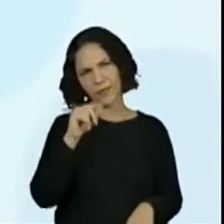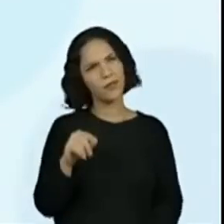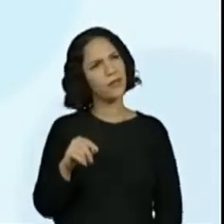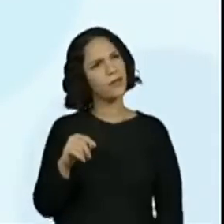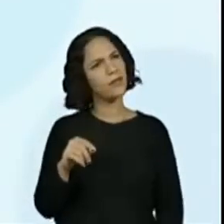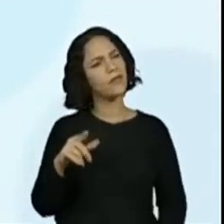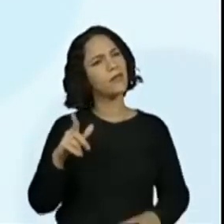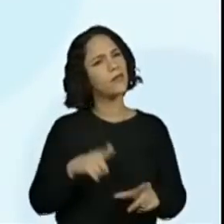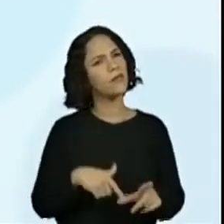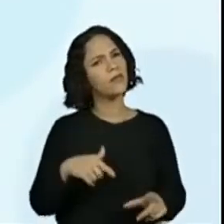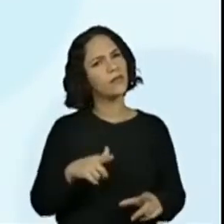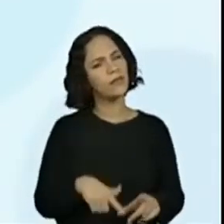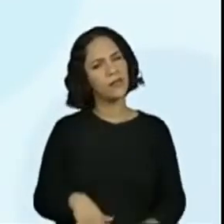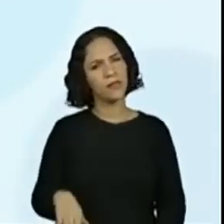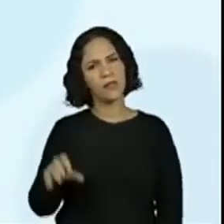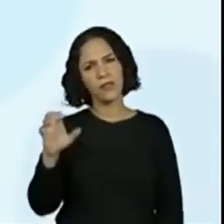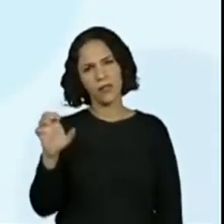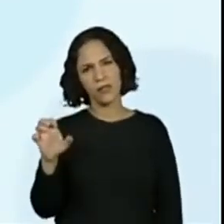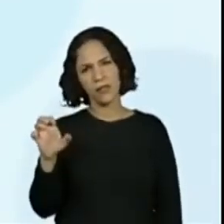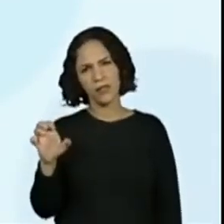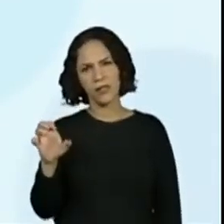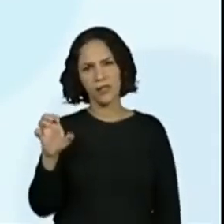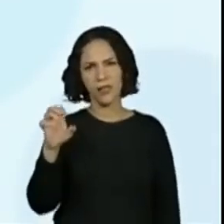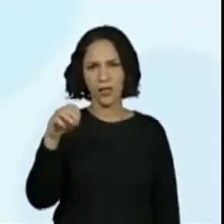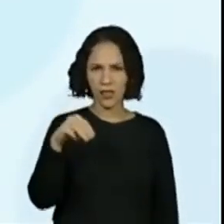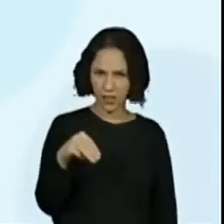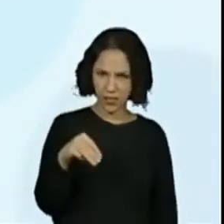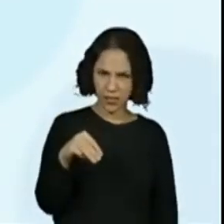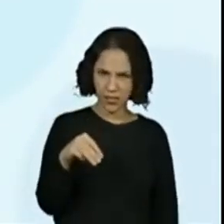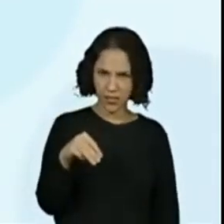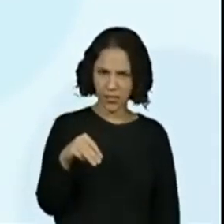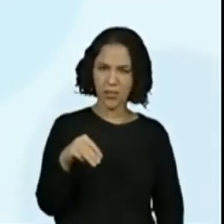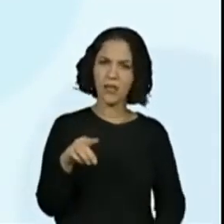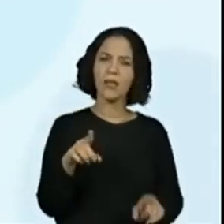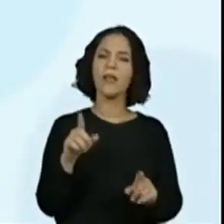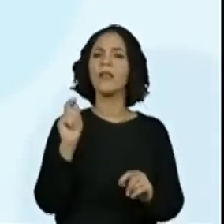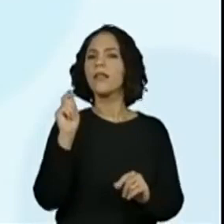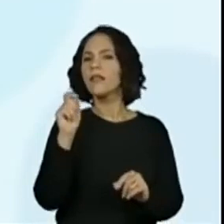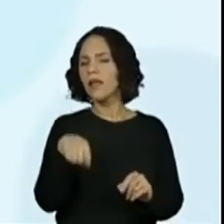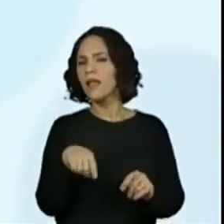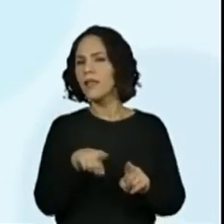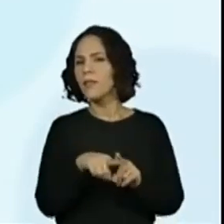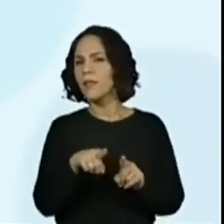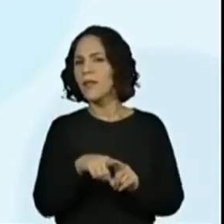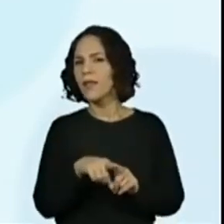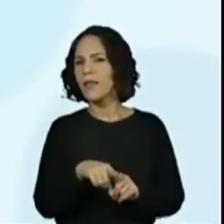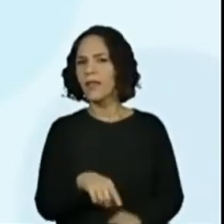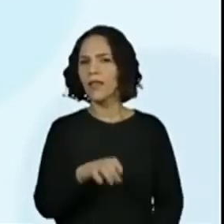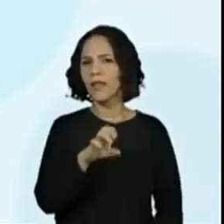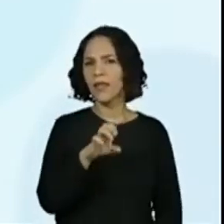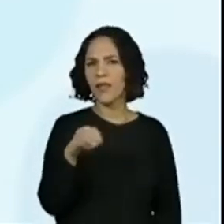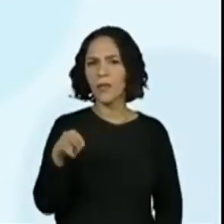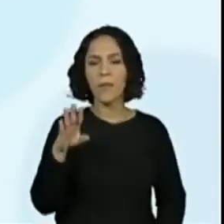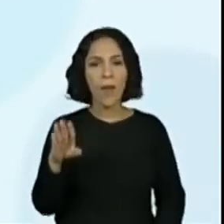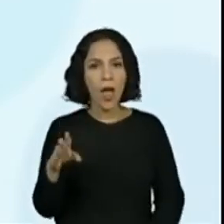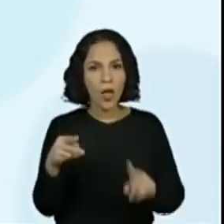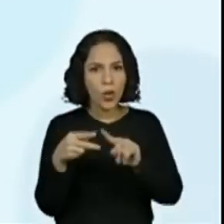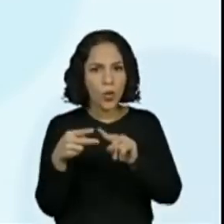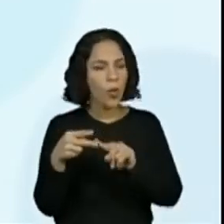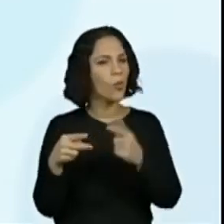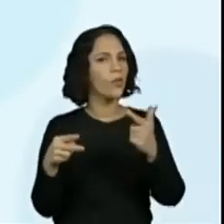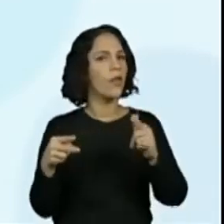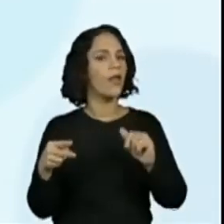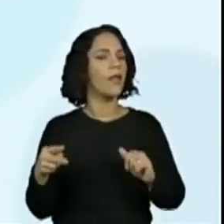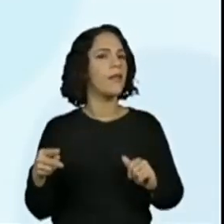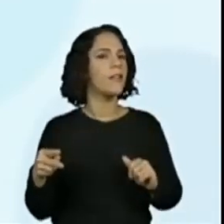M e com a letra E, eu consigo escrever duas palavras. Exatamente. Mas na quadrinha não tinha as duas. Não tinha as